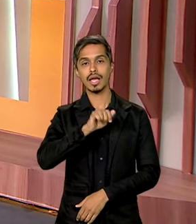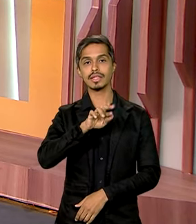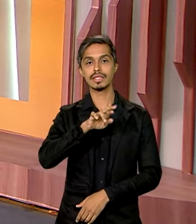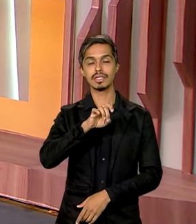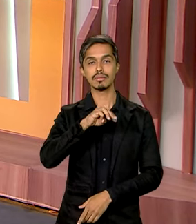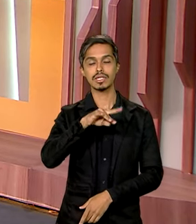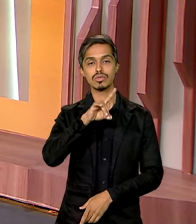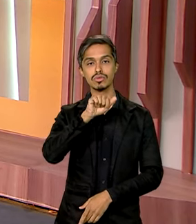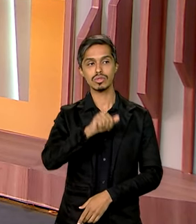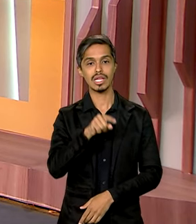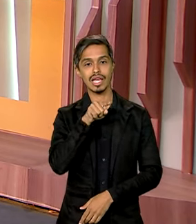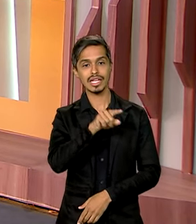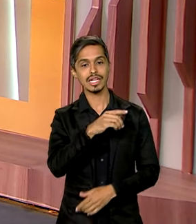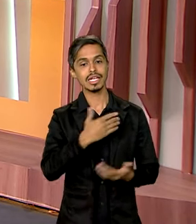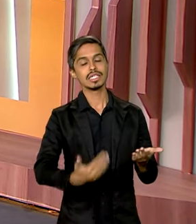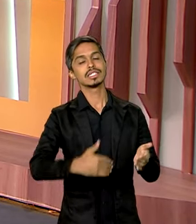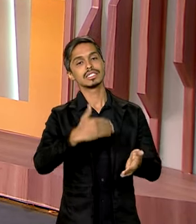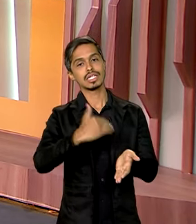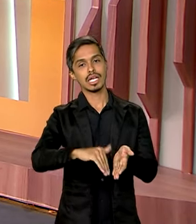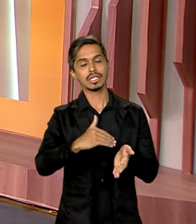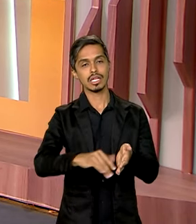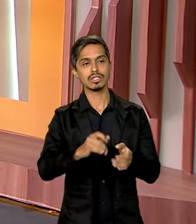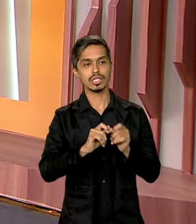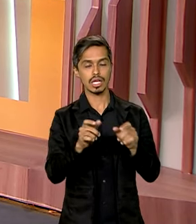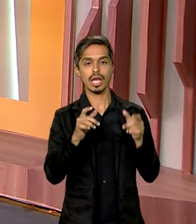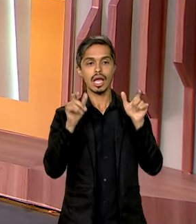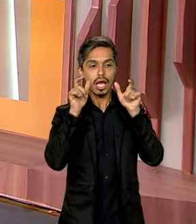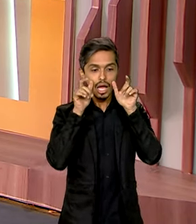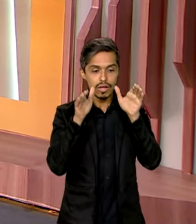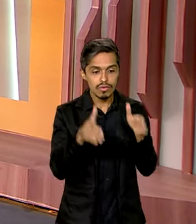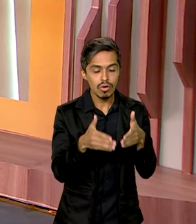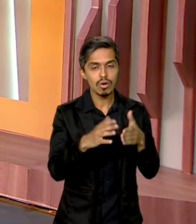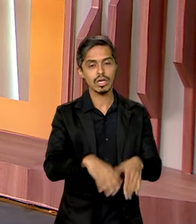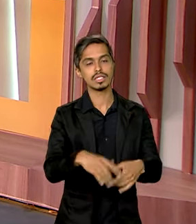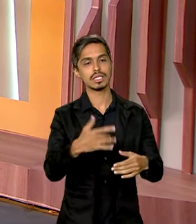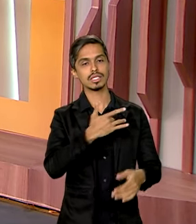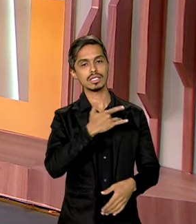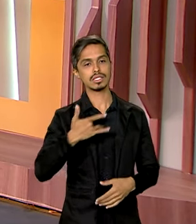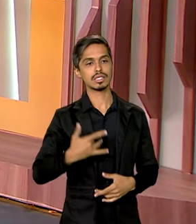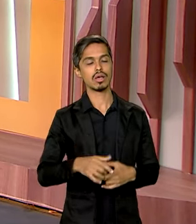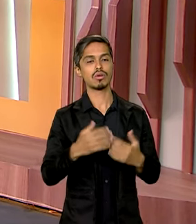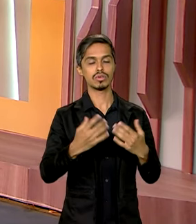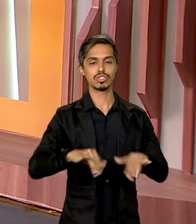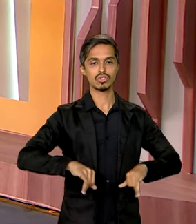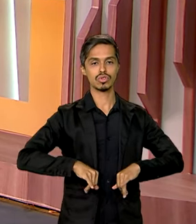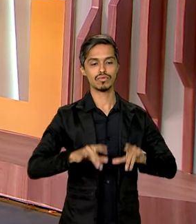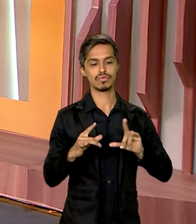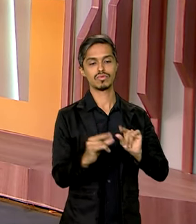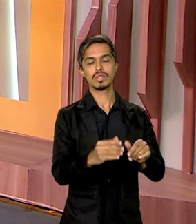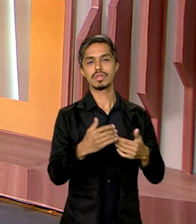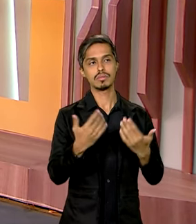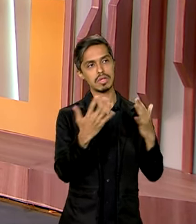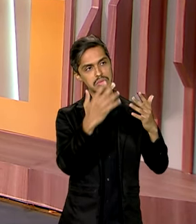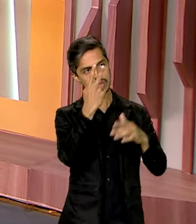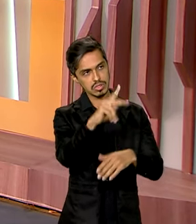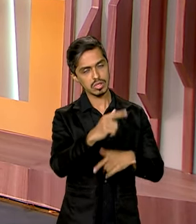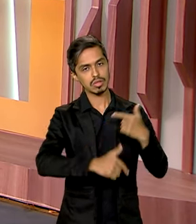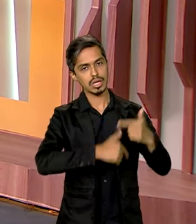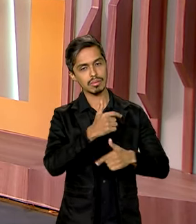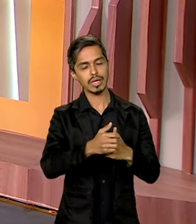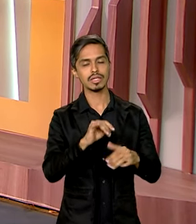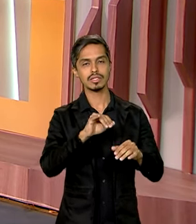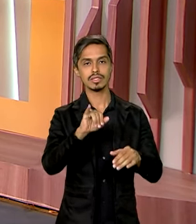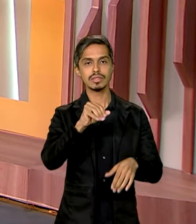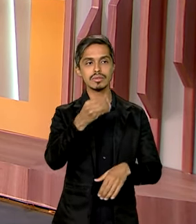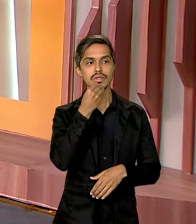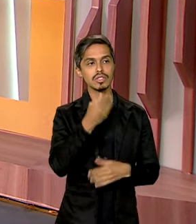Massuda, ele que é secretário de Atenção Especializada à Saúde. Parabéns pelo programa e eu aguardo o senhor numa próxima oportunidade.